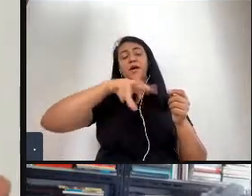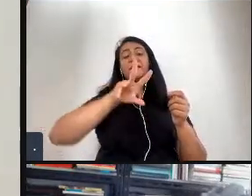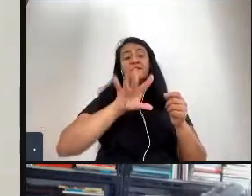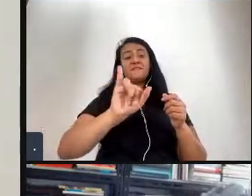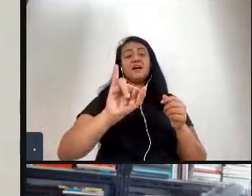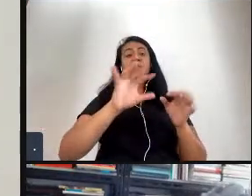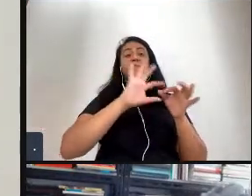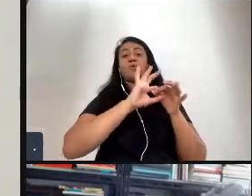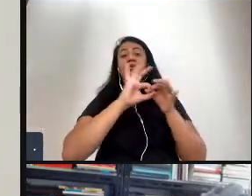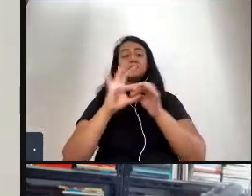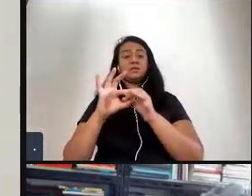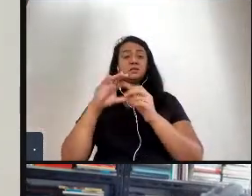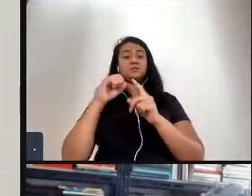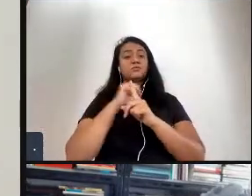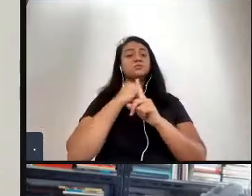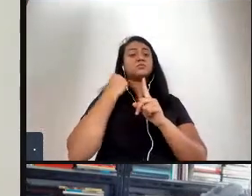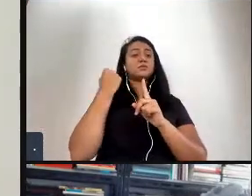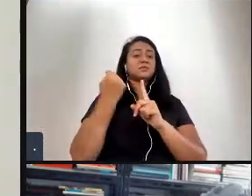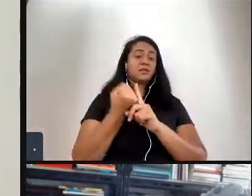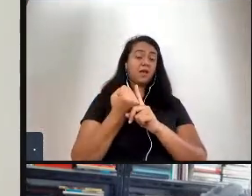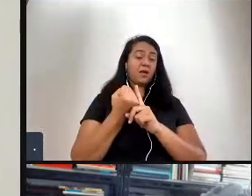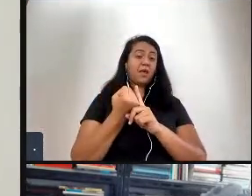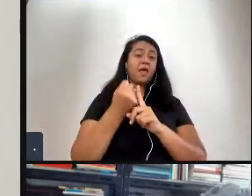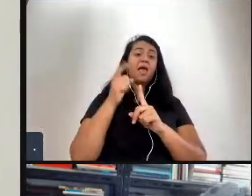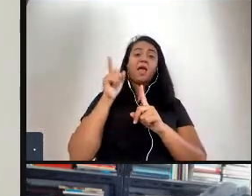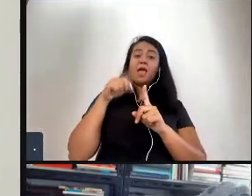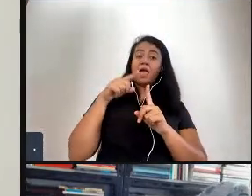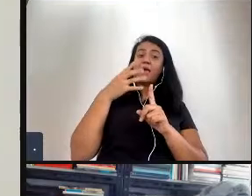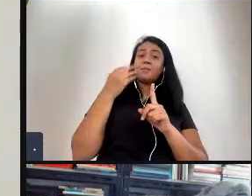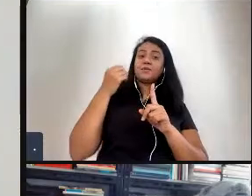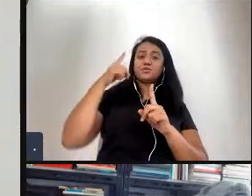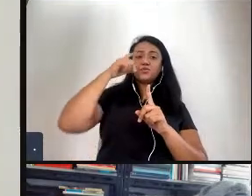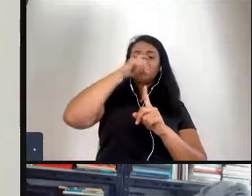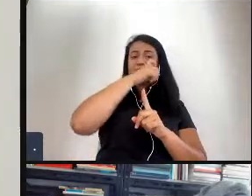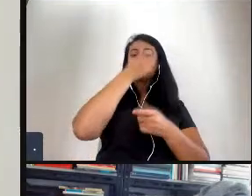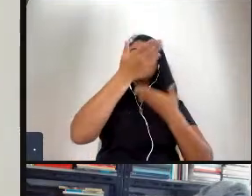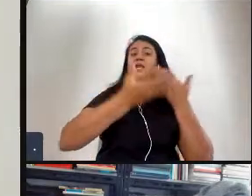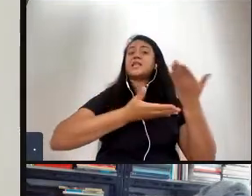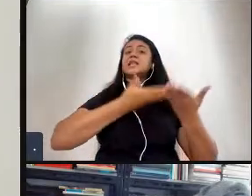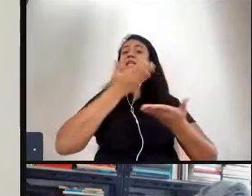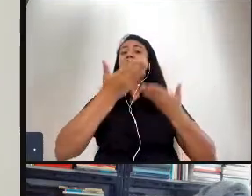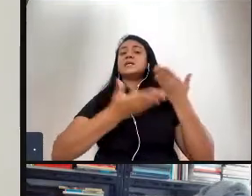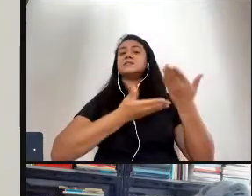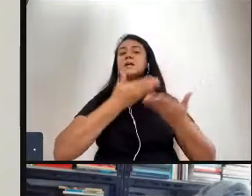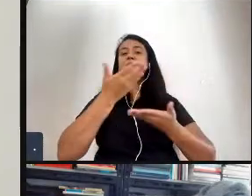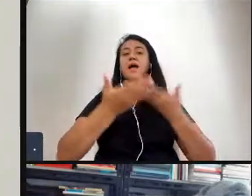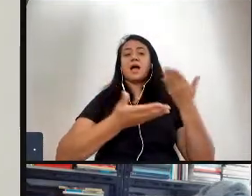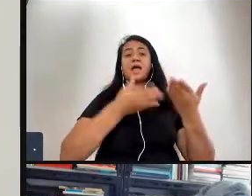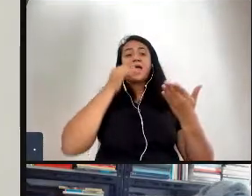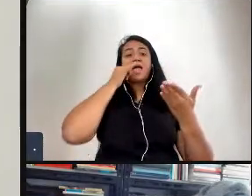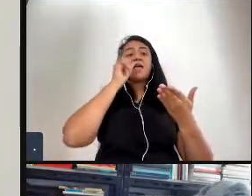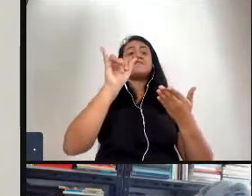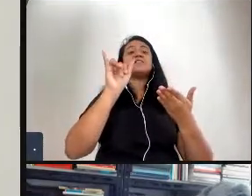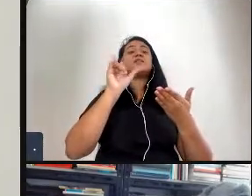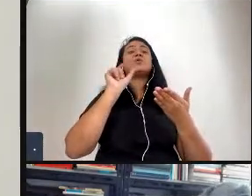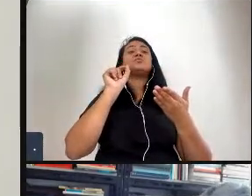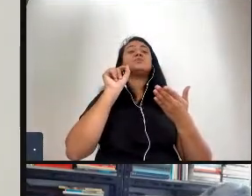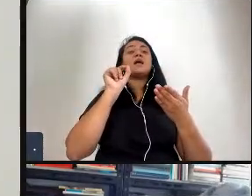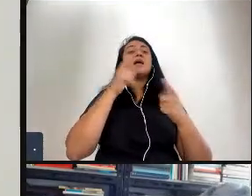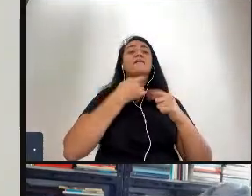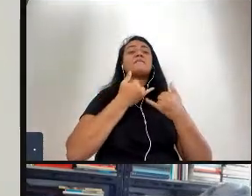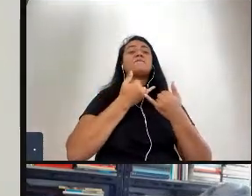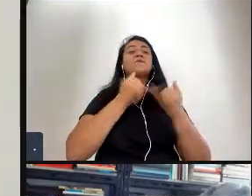social e aí é muito difícil lidar com isso sem permitir que o conflito apareça então se a gente não está